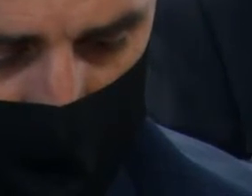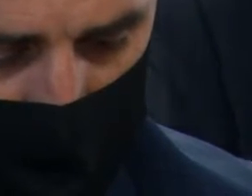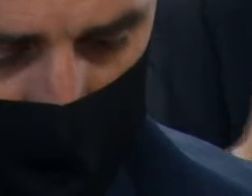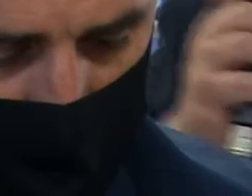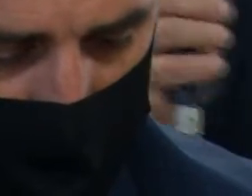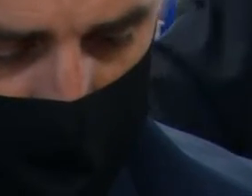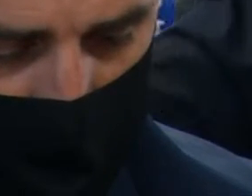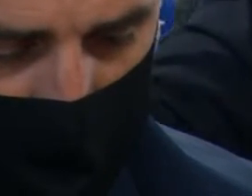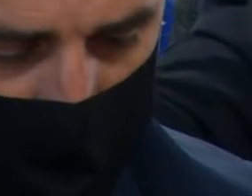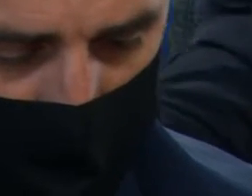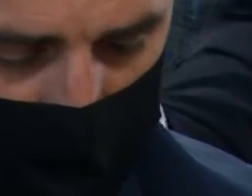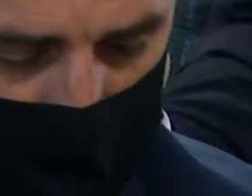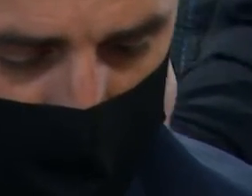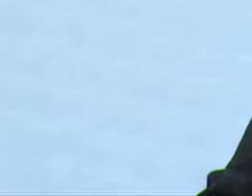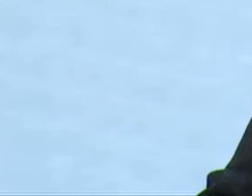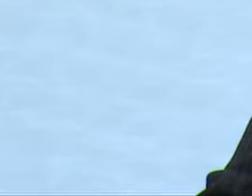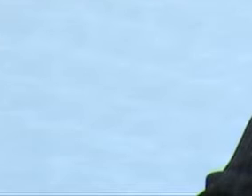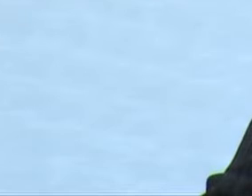retirada.